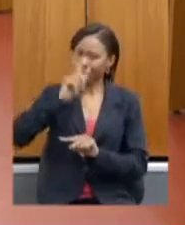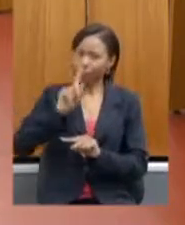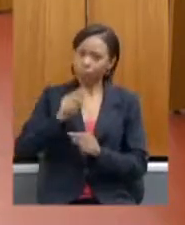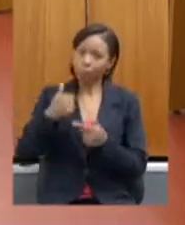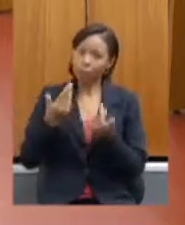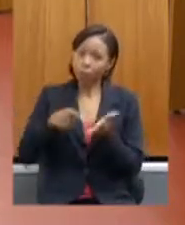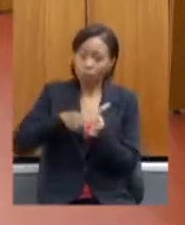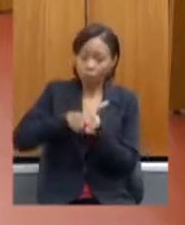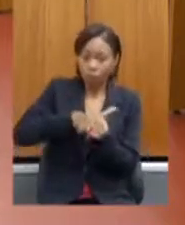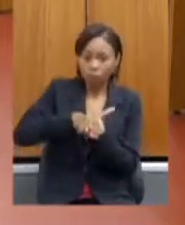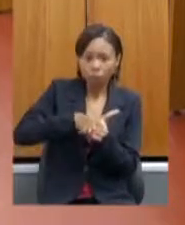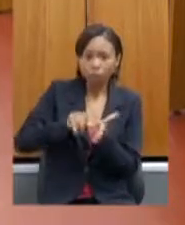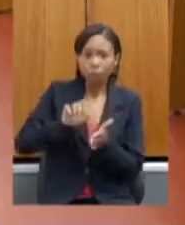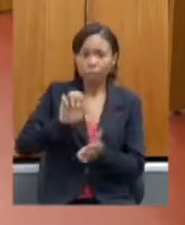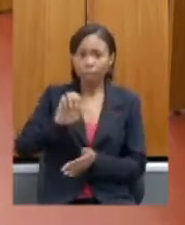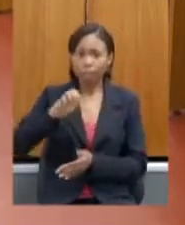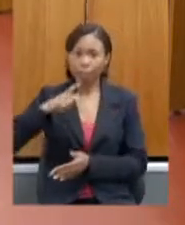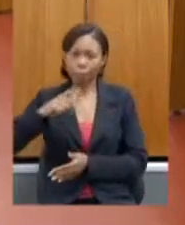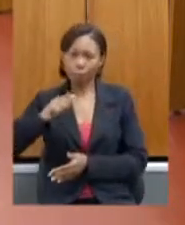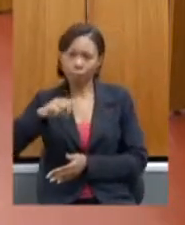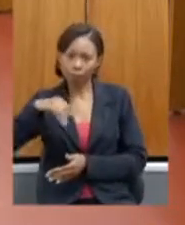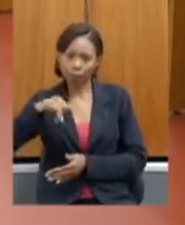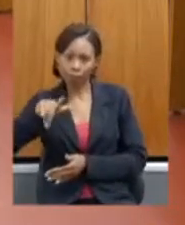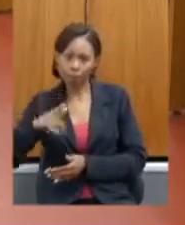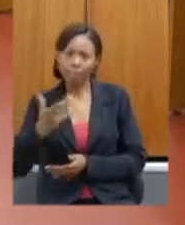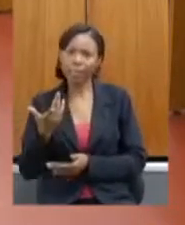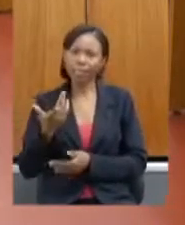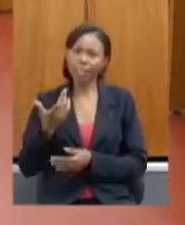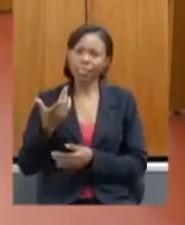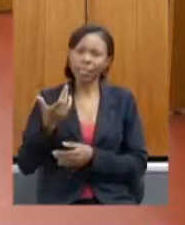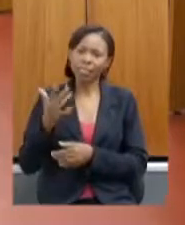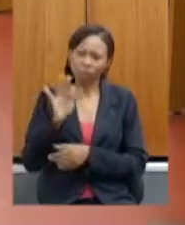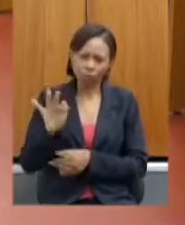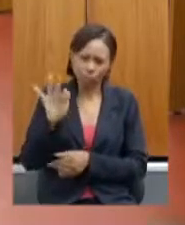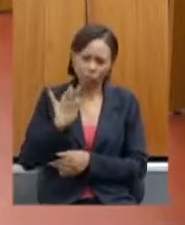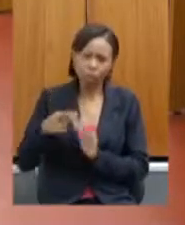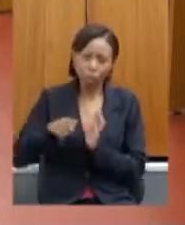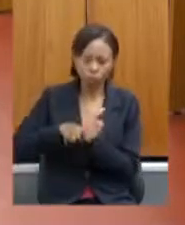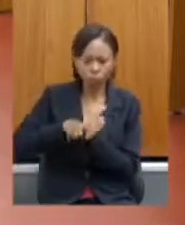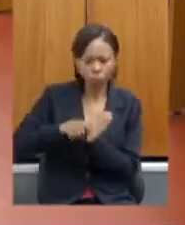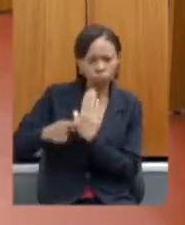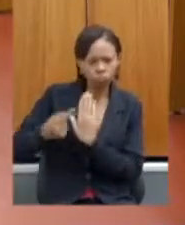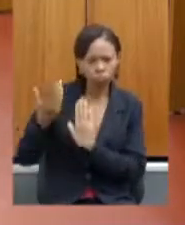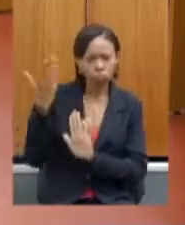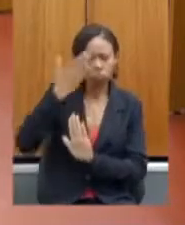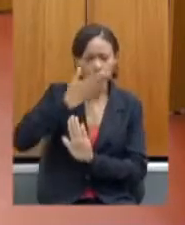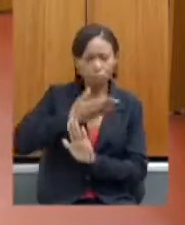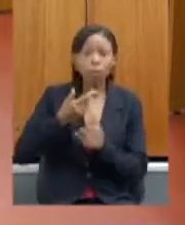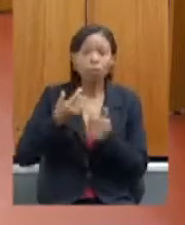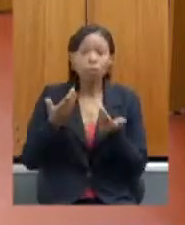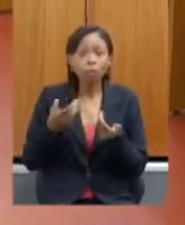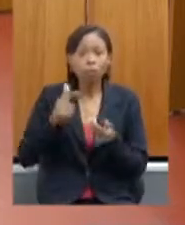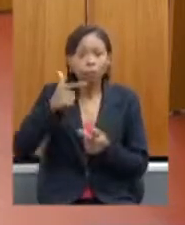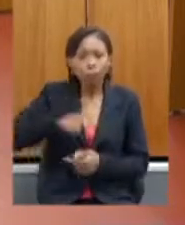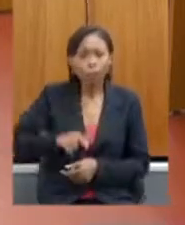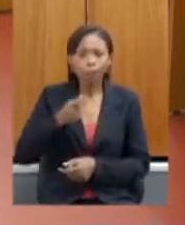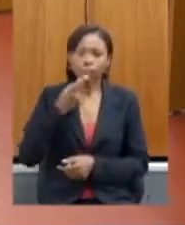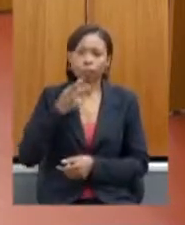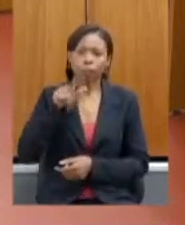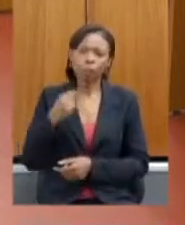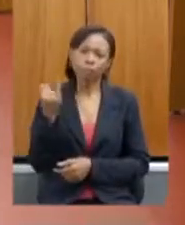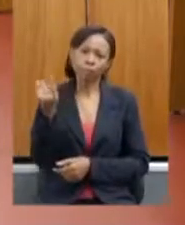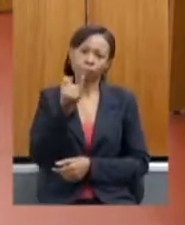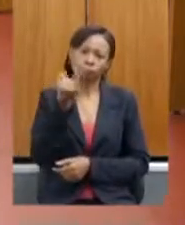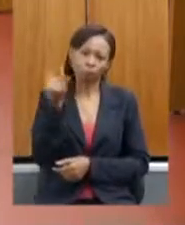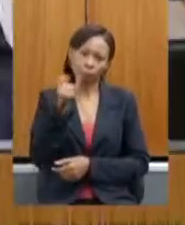através da Ipamig através das nossas academias demonstra então é reforçar essa importância da participação